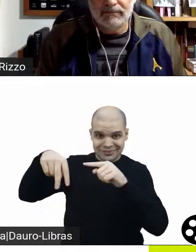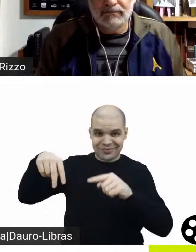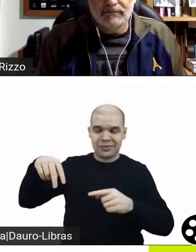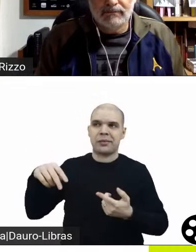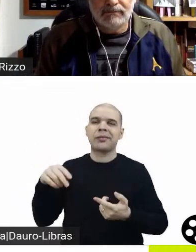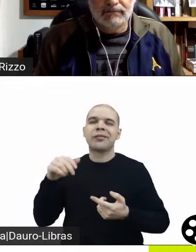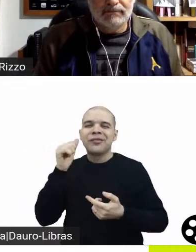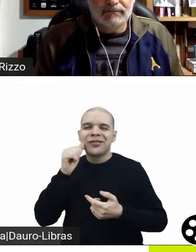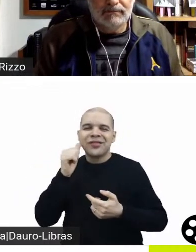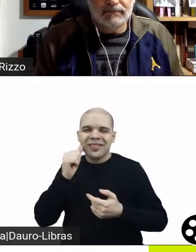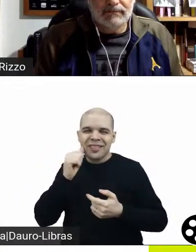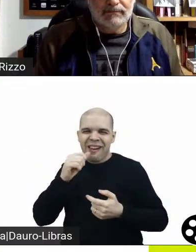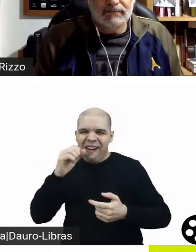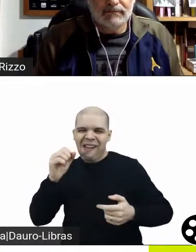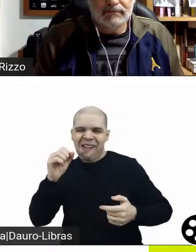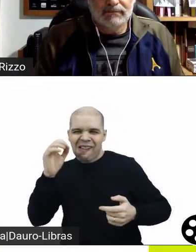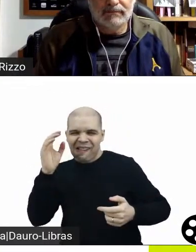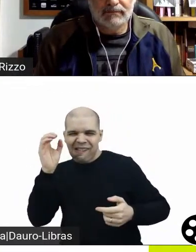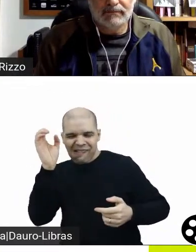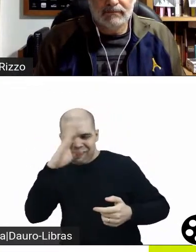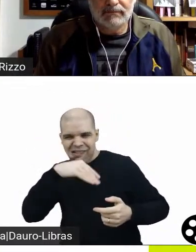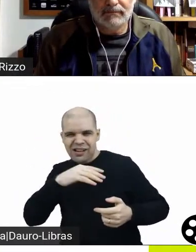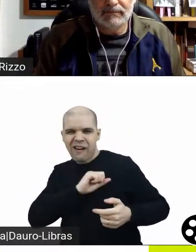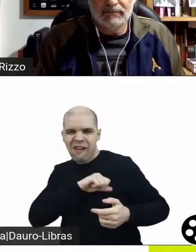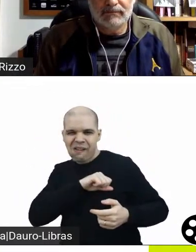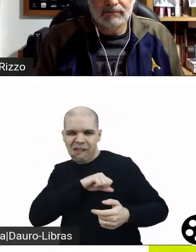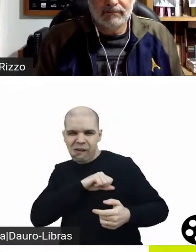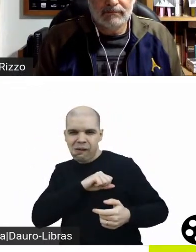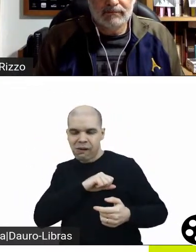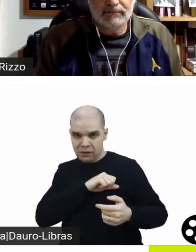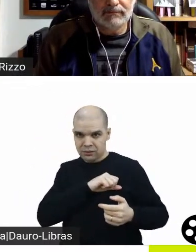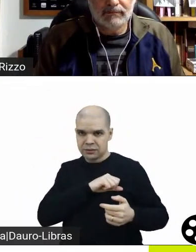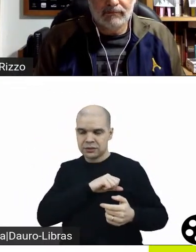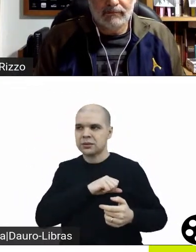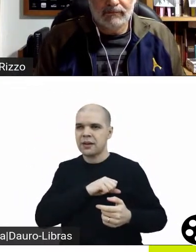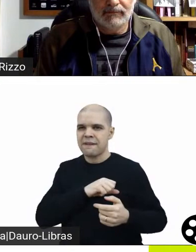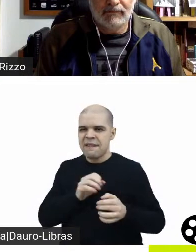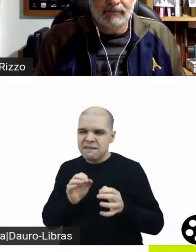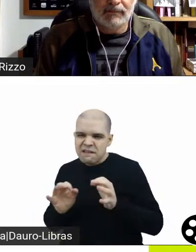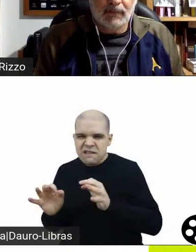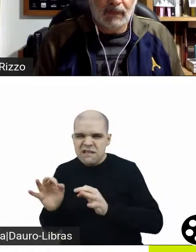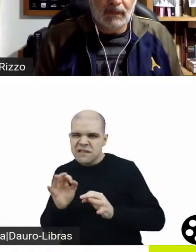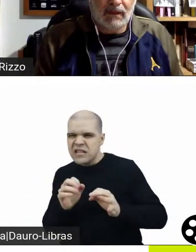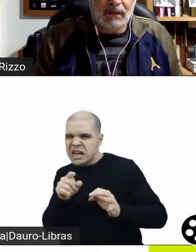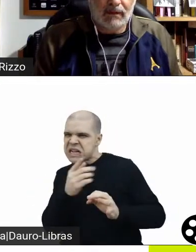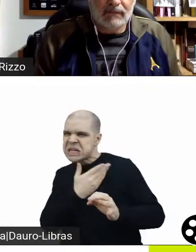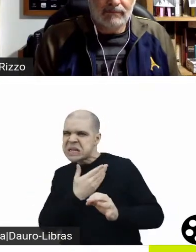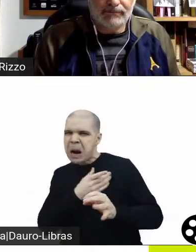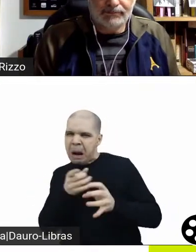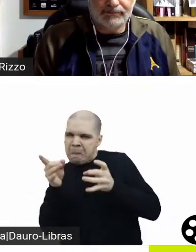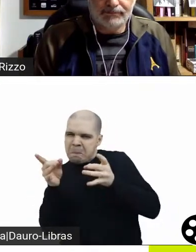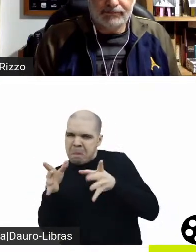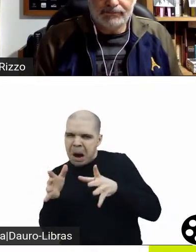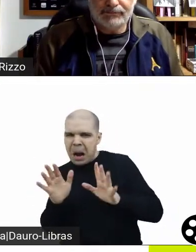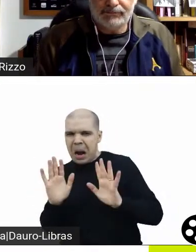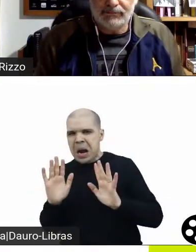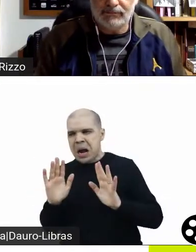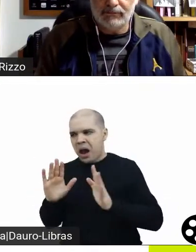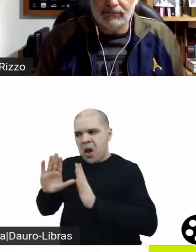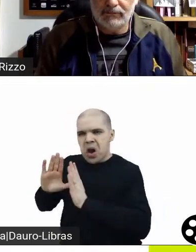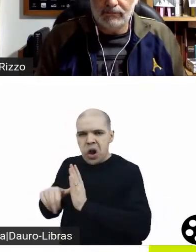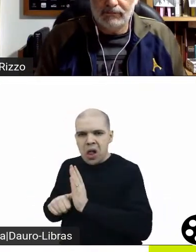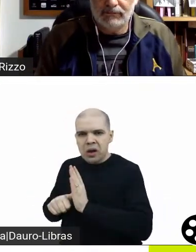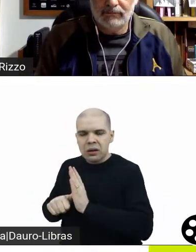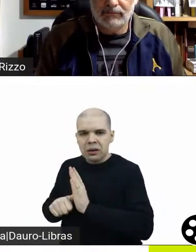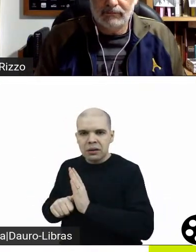Essa ideia de tentar trazer a personagem para mundo real, ela se encontra numa ideia da atuação do ridículo. A Toni